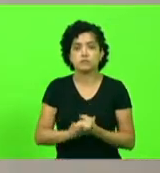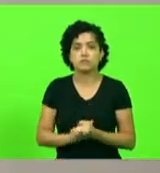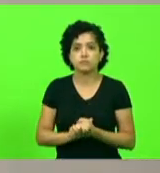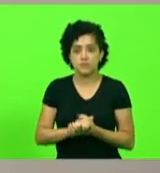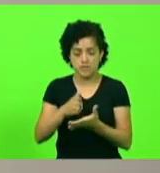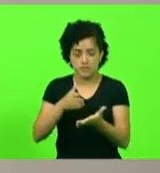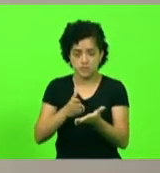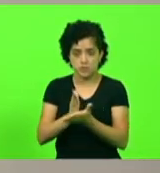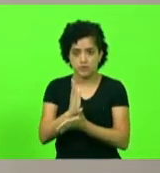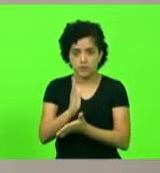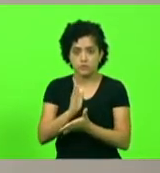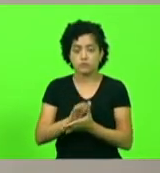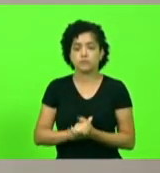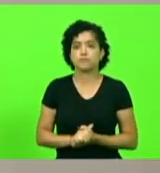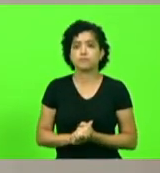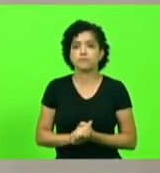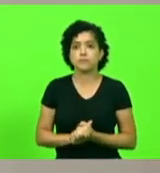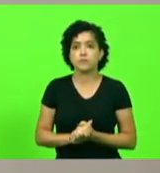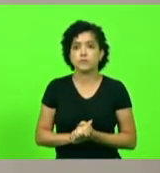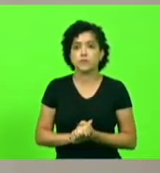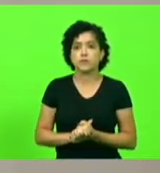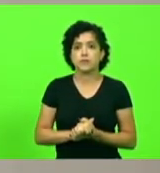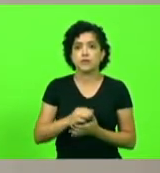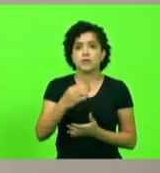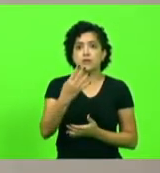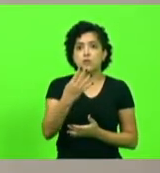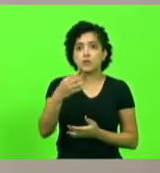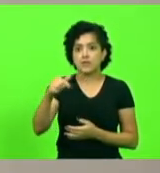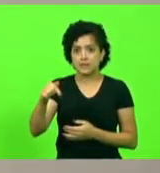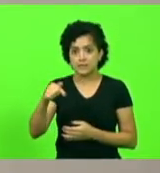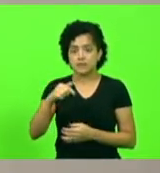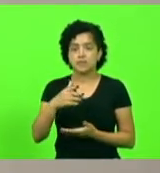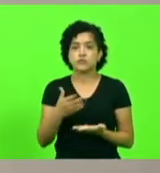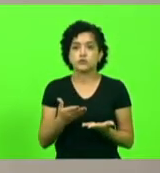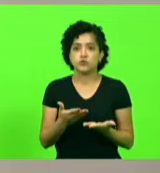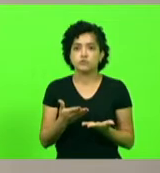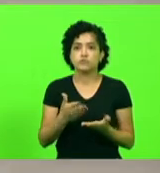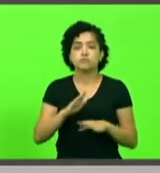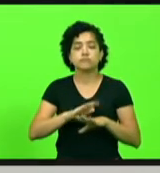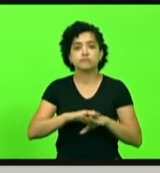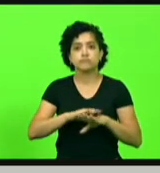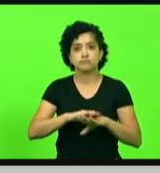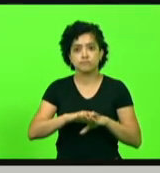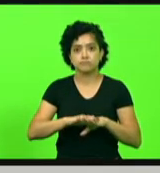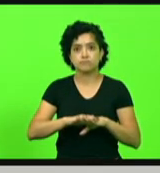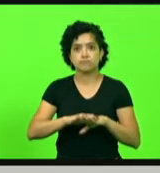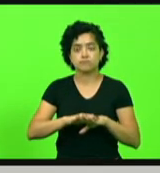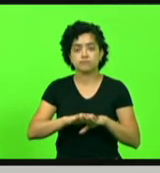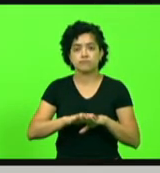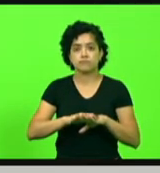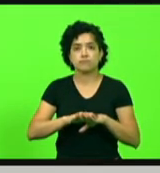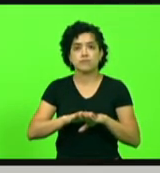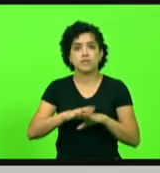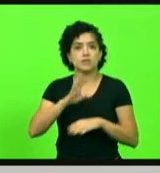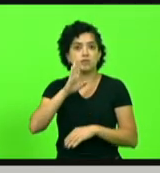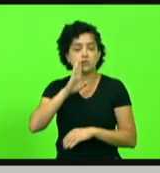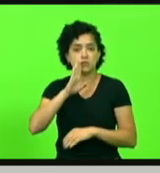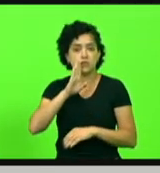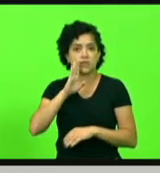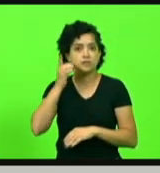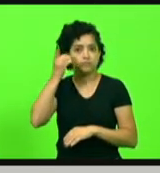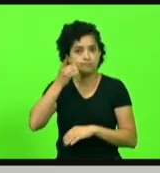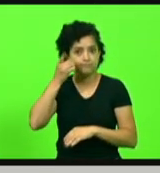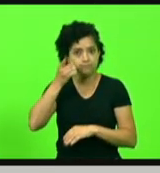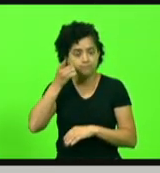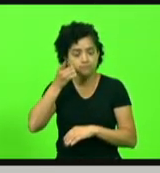aprovado. Moção de número 47. Autor, deputado Nilsson Berlanda. Apelando ao